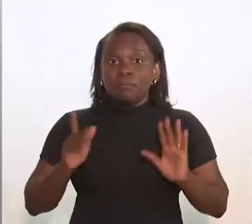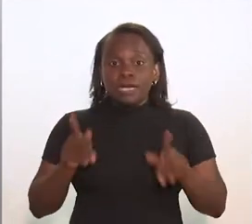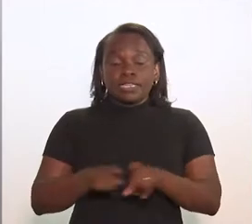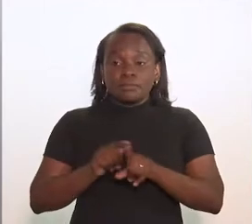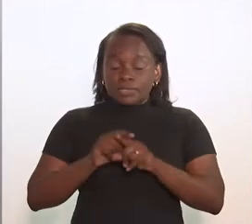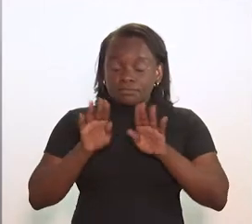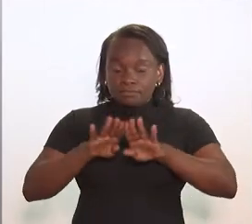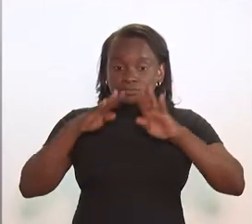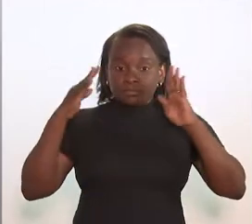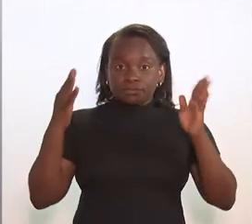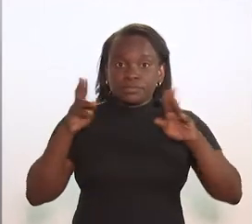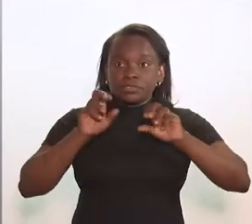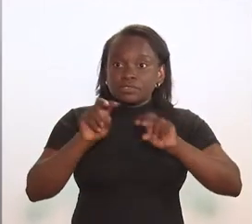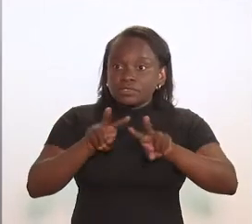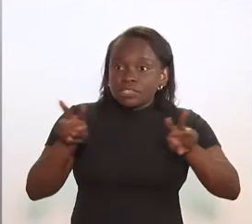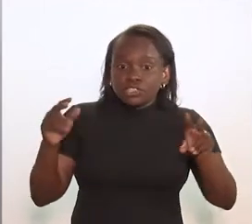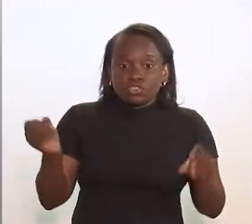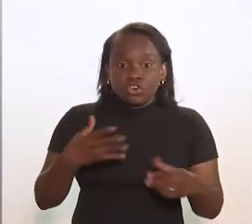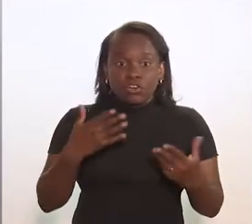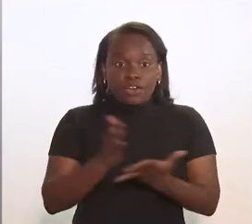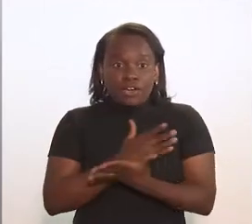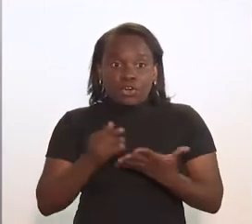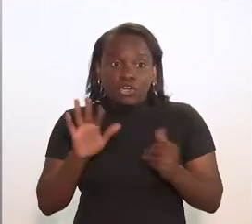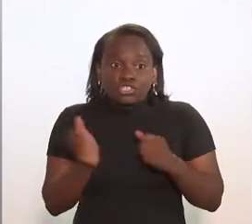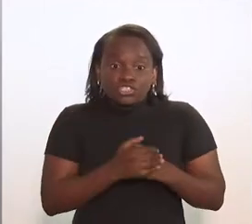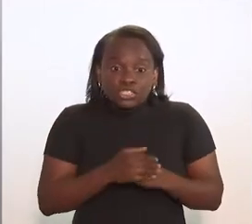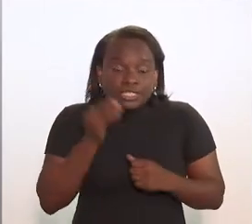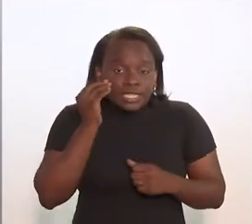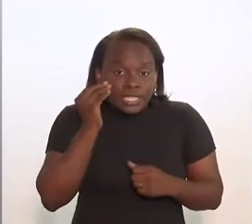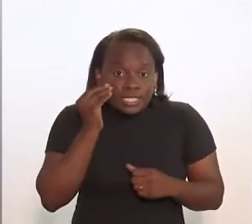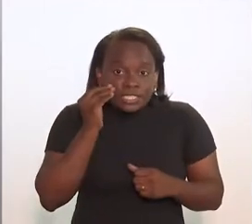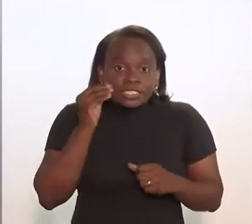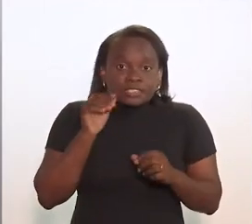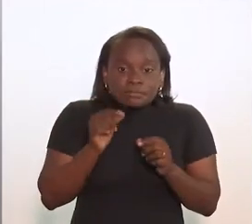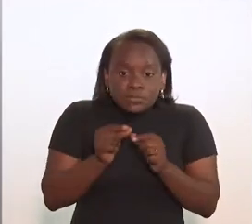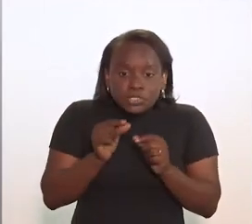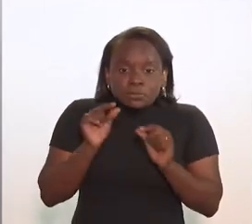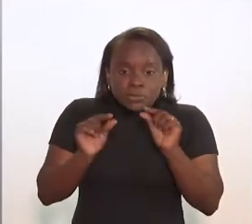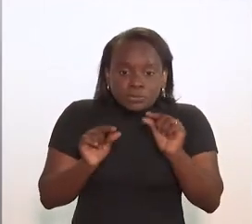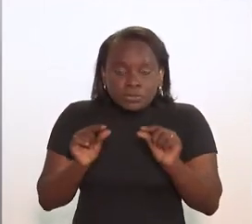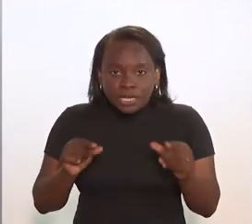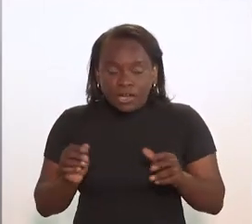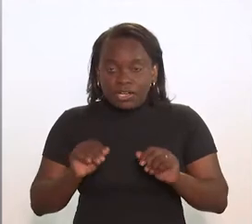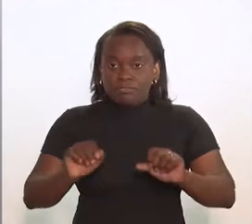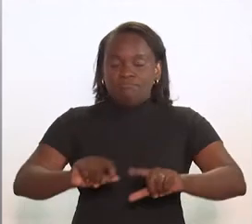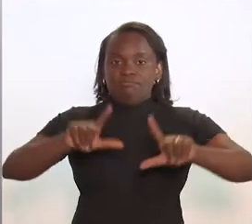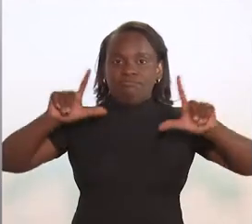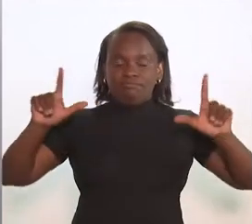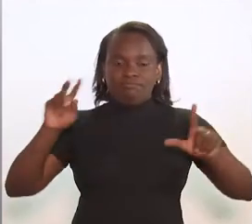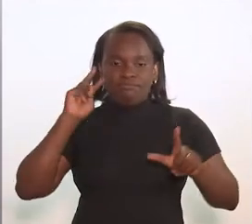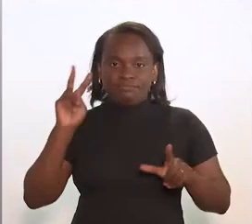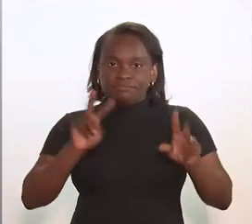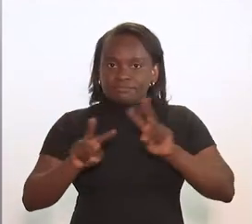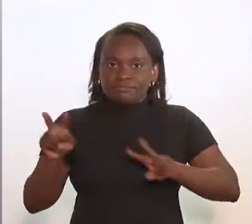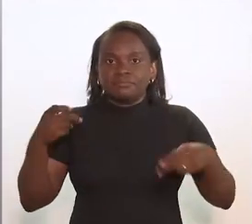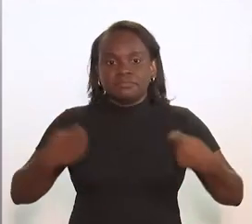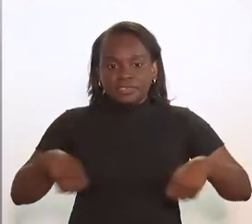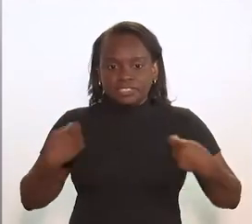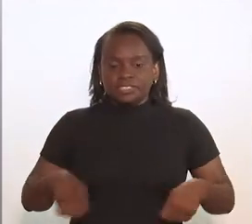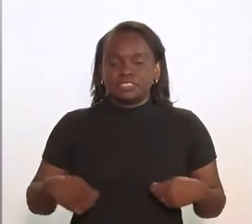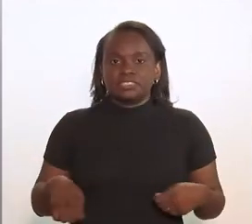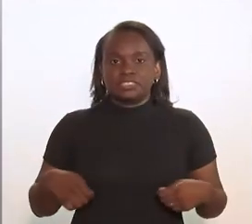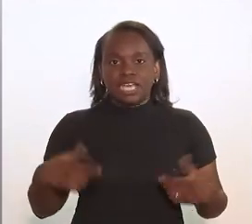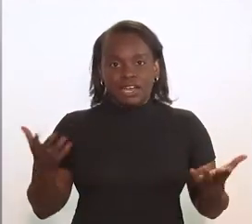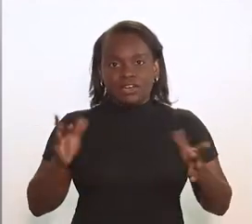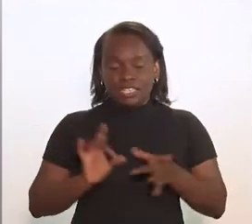mas também abriu novos olhares para coisas que estavam escondidinhas ali, sendo testadas em pequenos laboratórios e que, de uma certa forma,